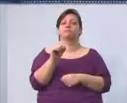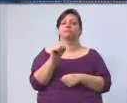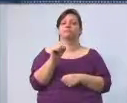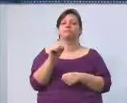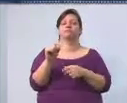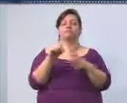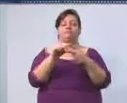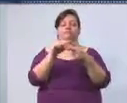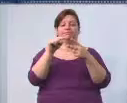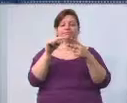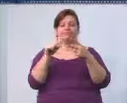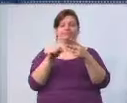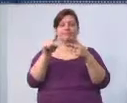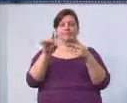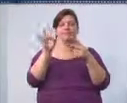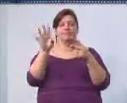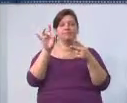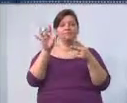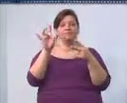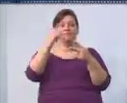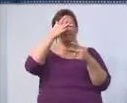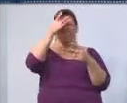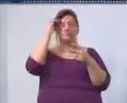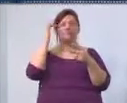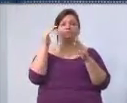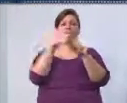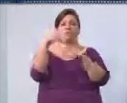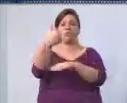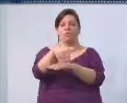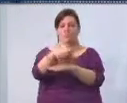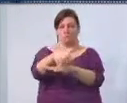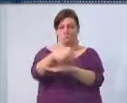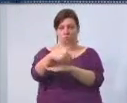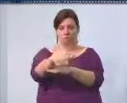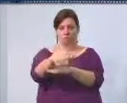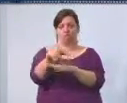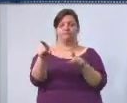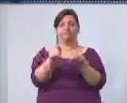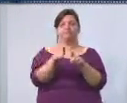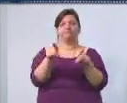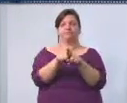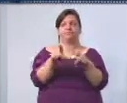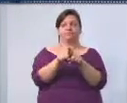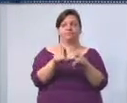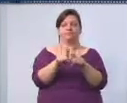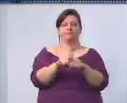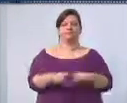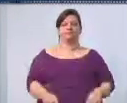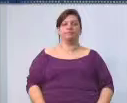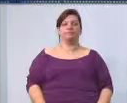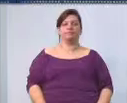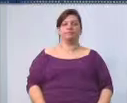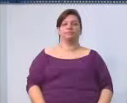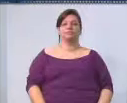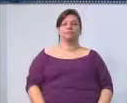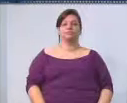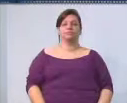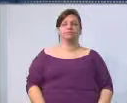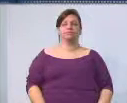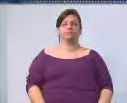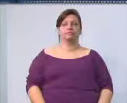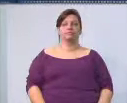dois são especializados em população de rua. Temos a demanda histórica também da ampliação de números